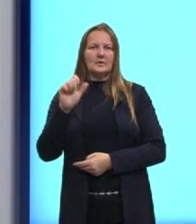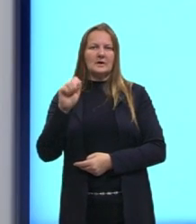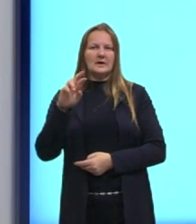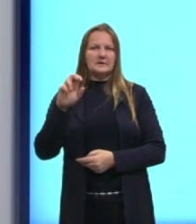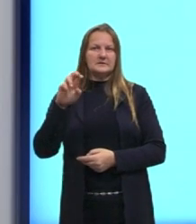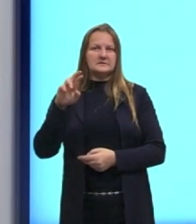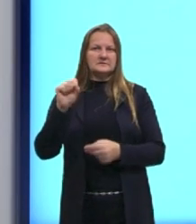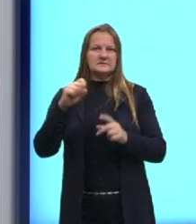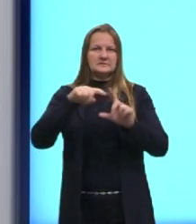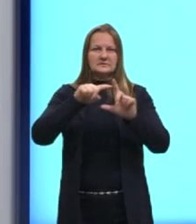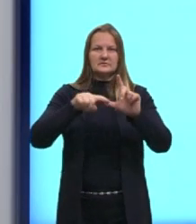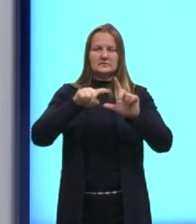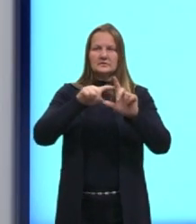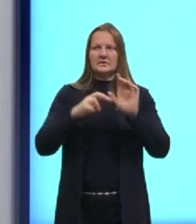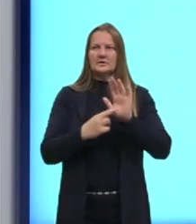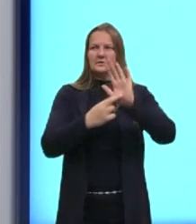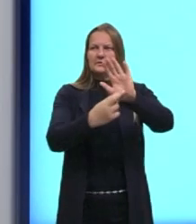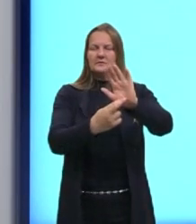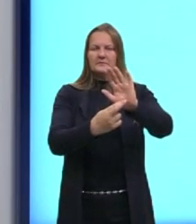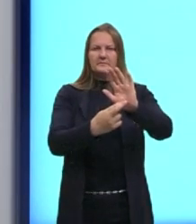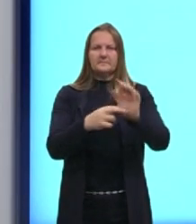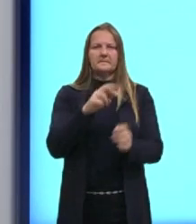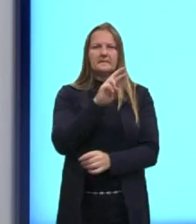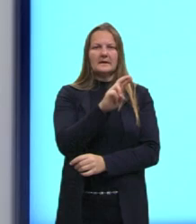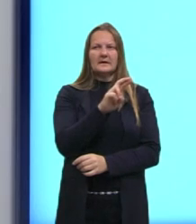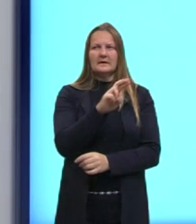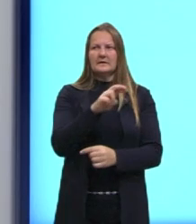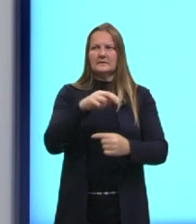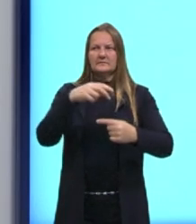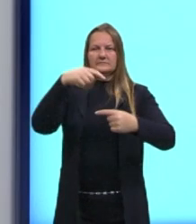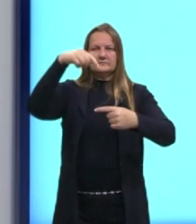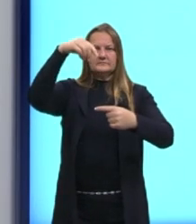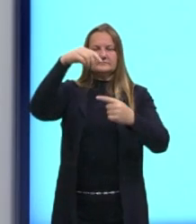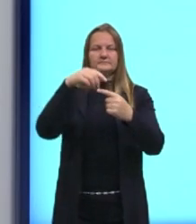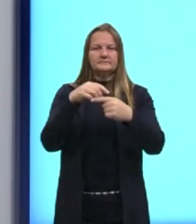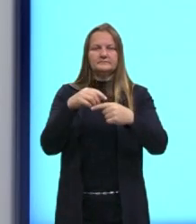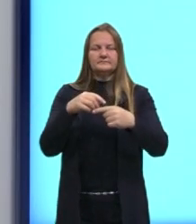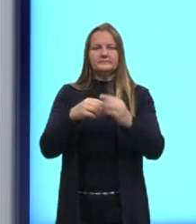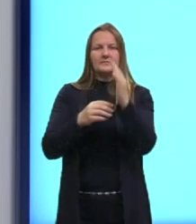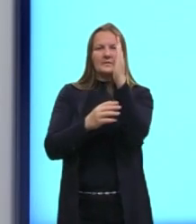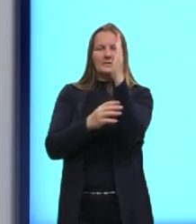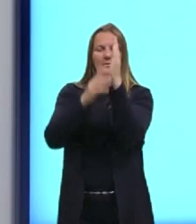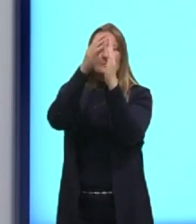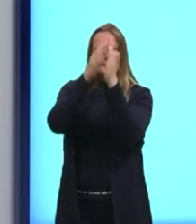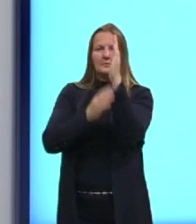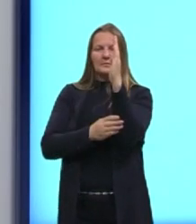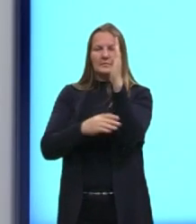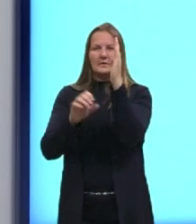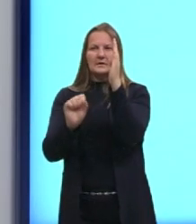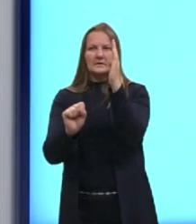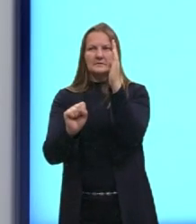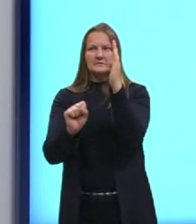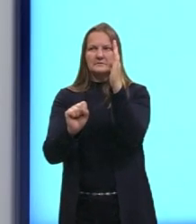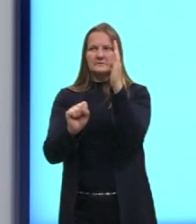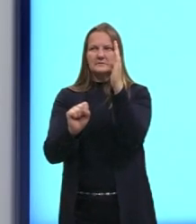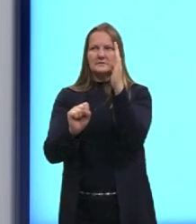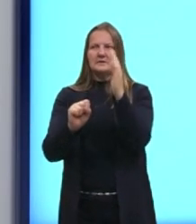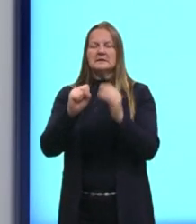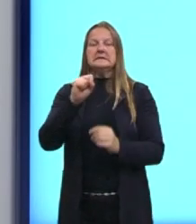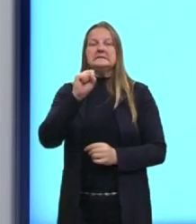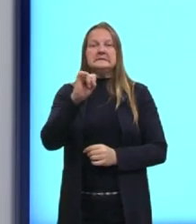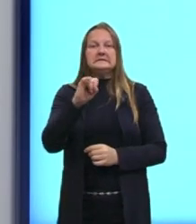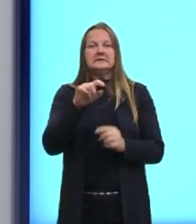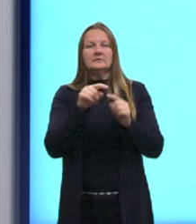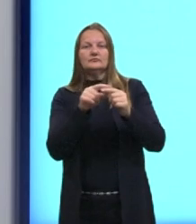representação matemática, então, a reta R é perpendicular à reta S se a multiplicação